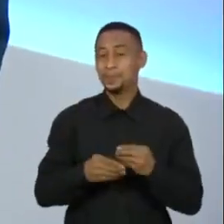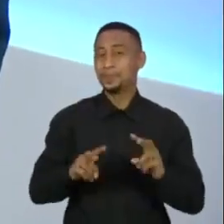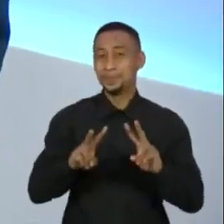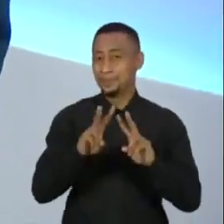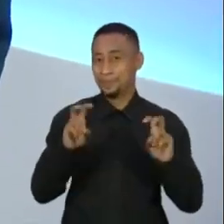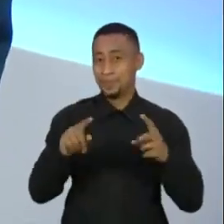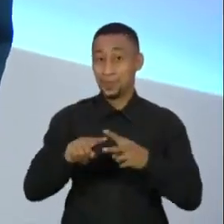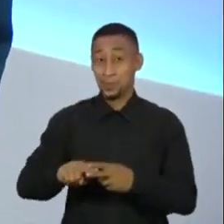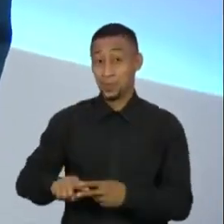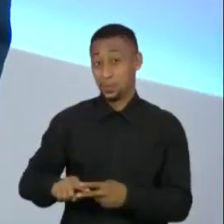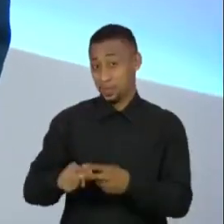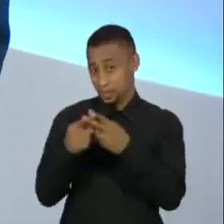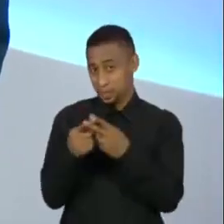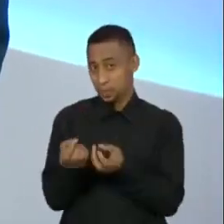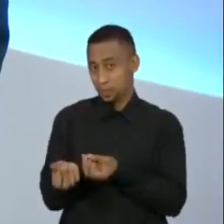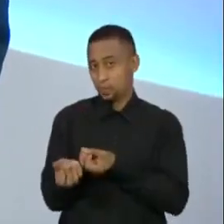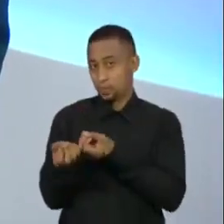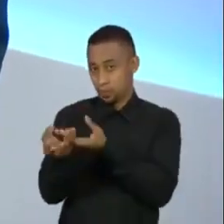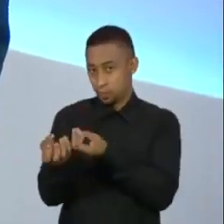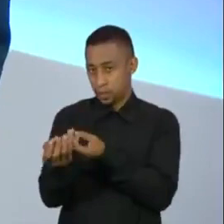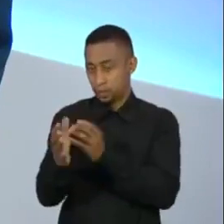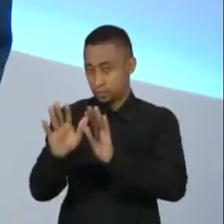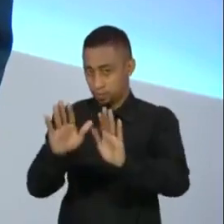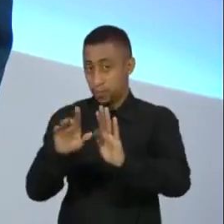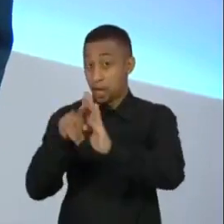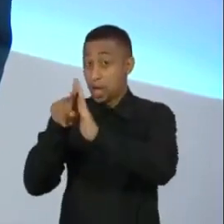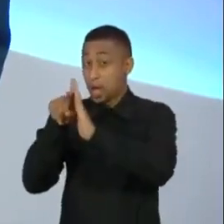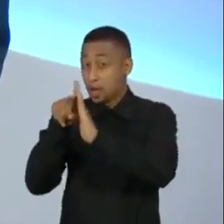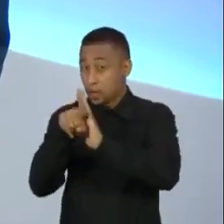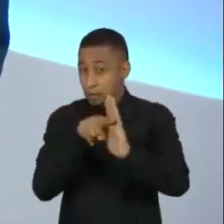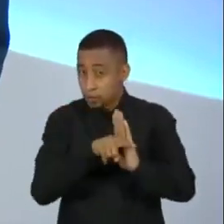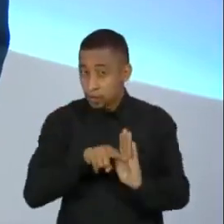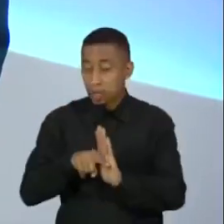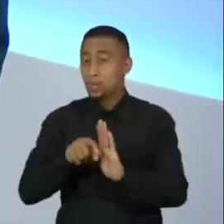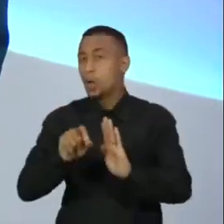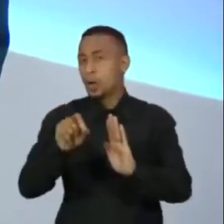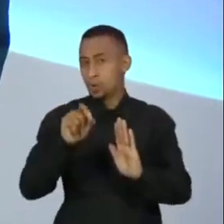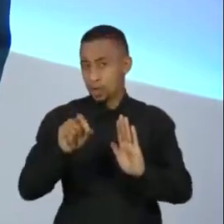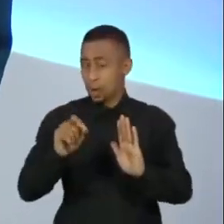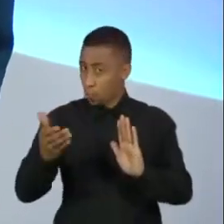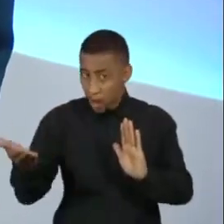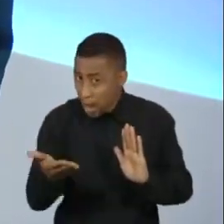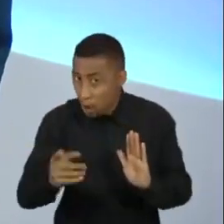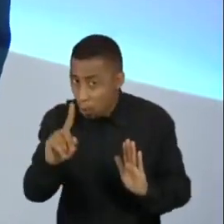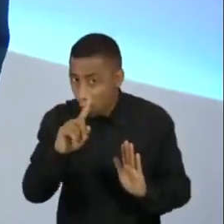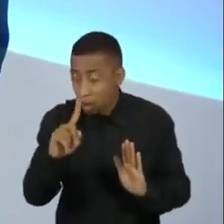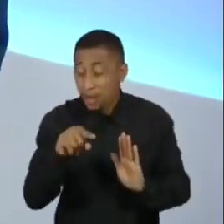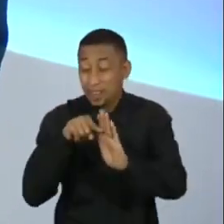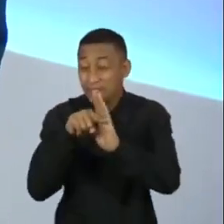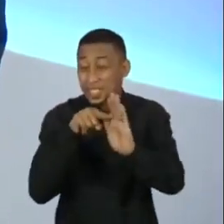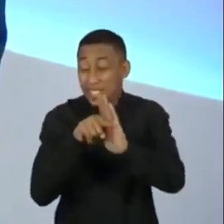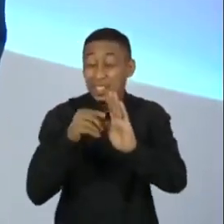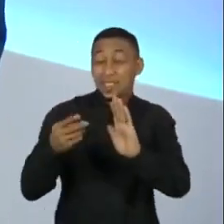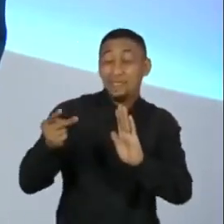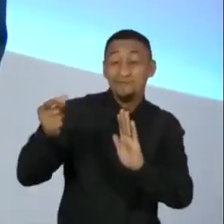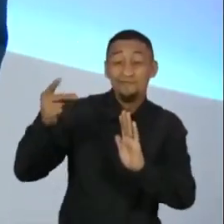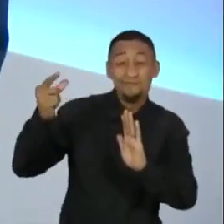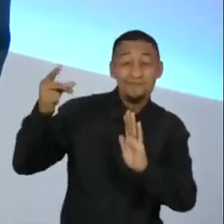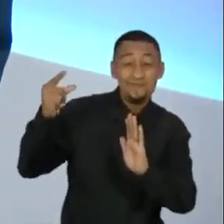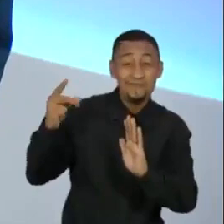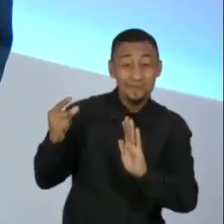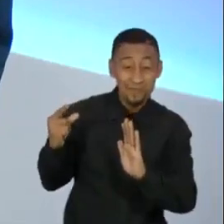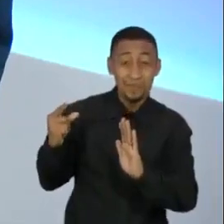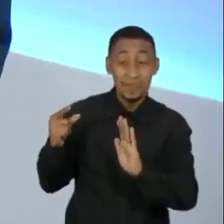correção de informação, a investigação não é de quando ele já é superintendente, mas era uma investigação antiga,